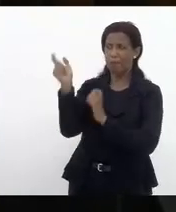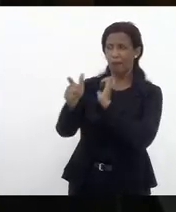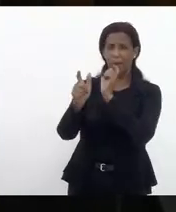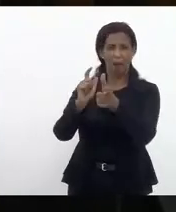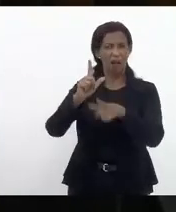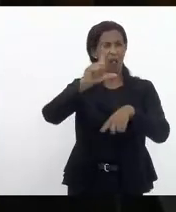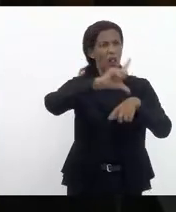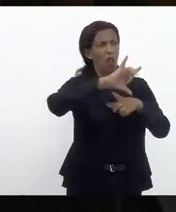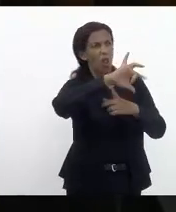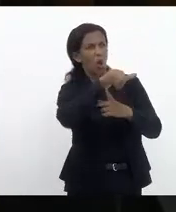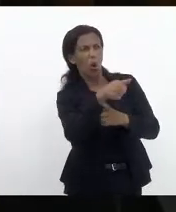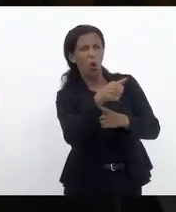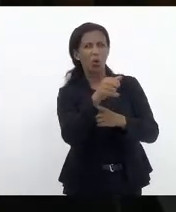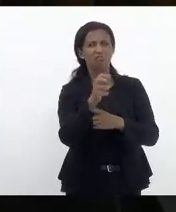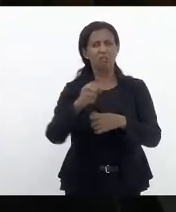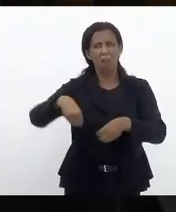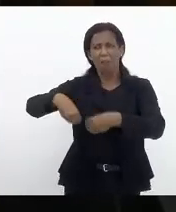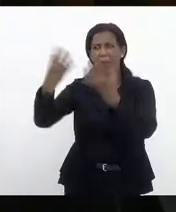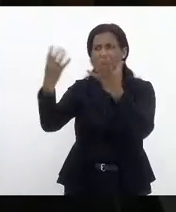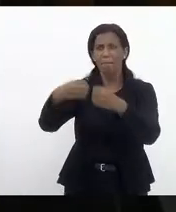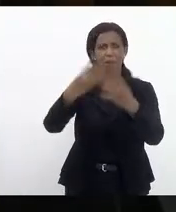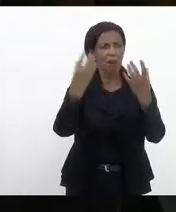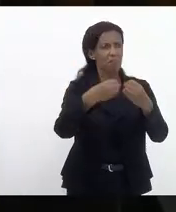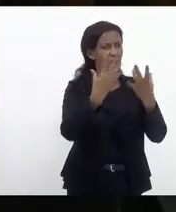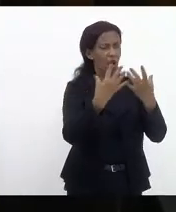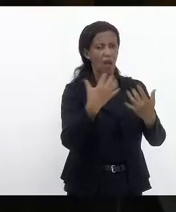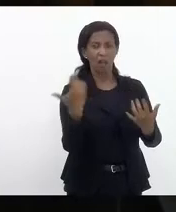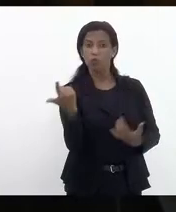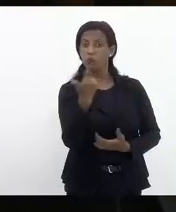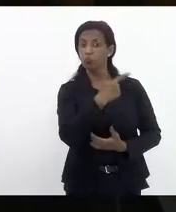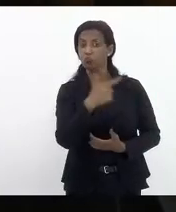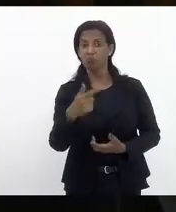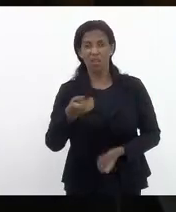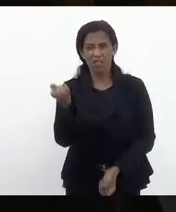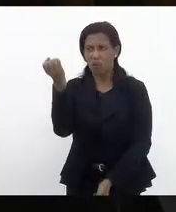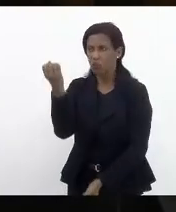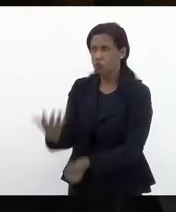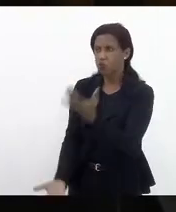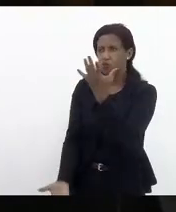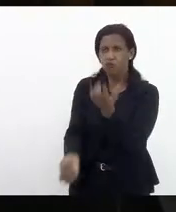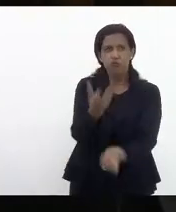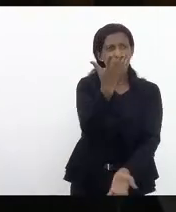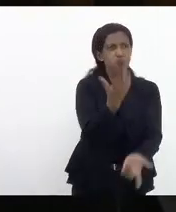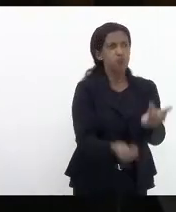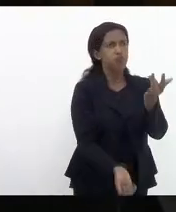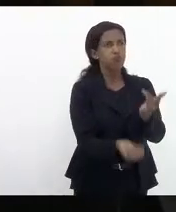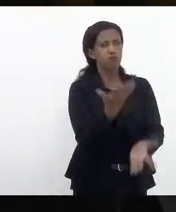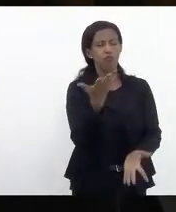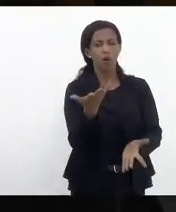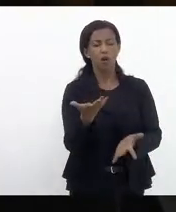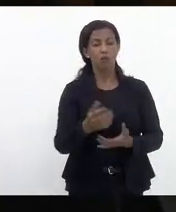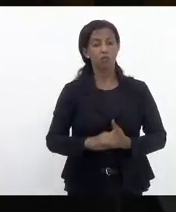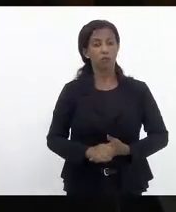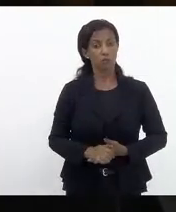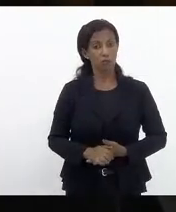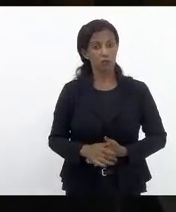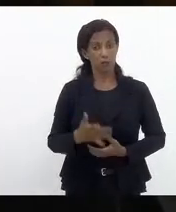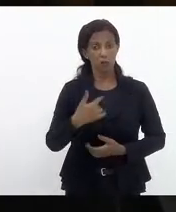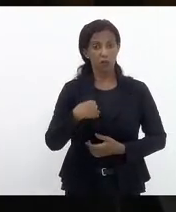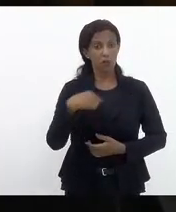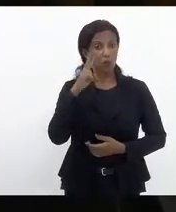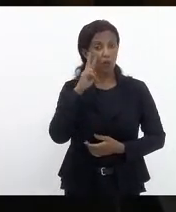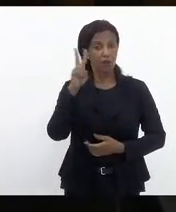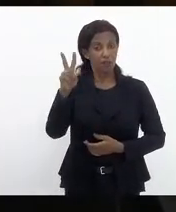comerciais destruindo o patrimônio público queimando estátuas nós observamos pessoas